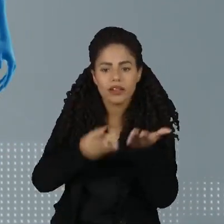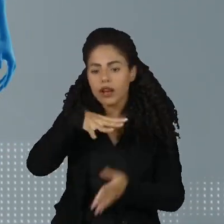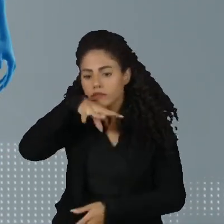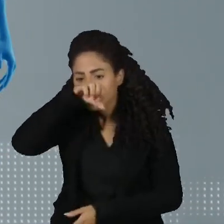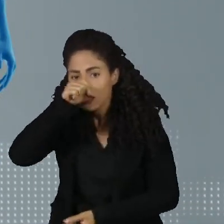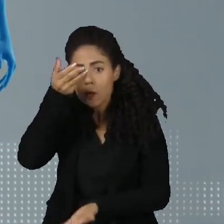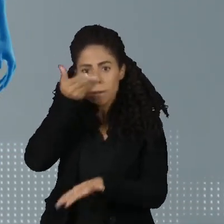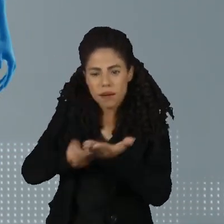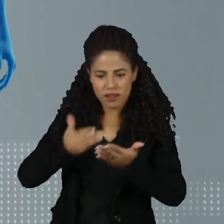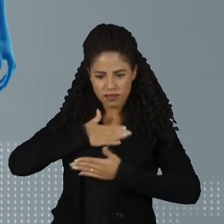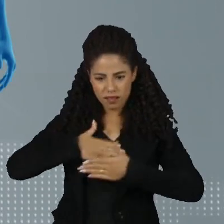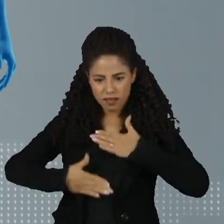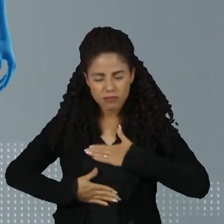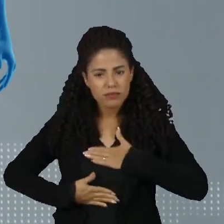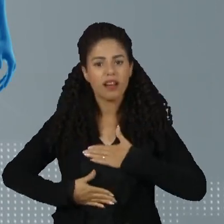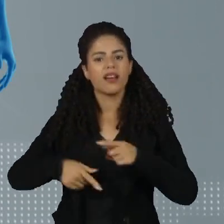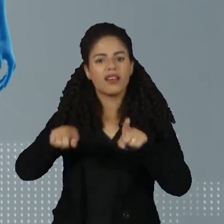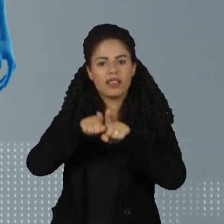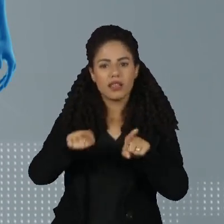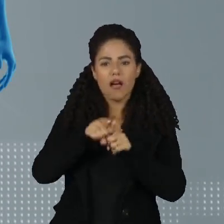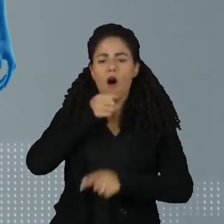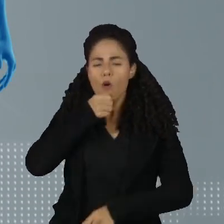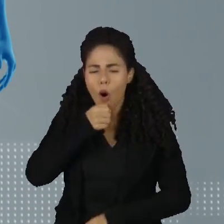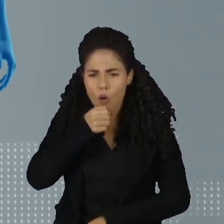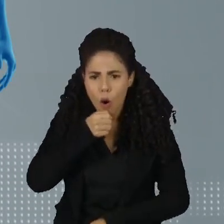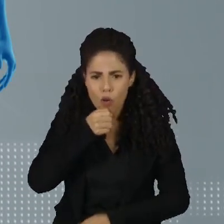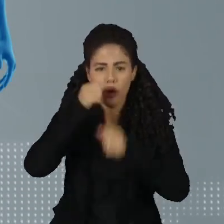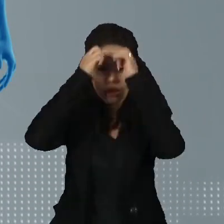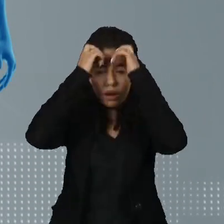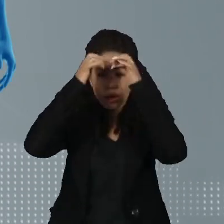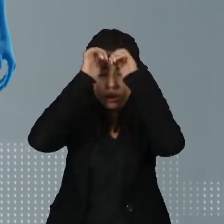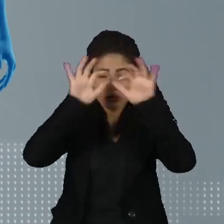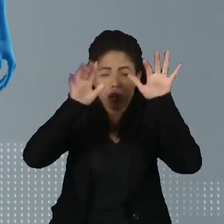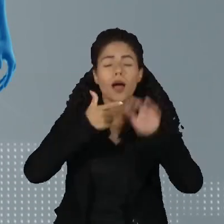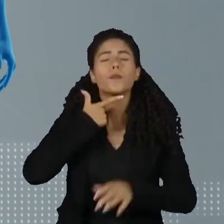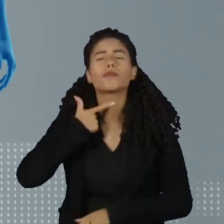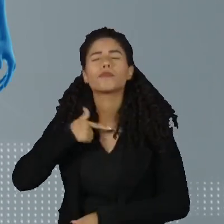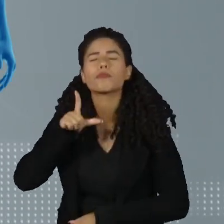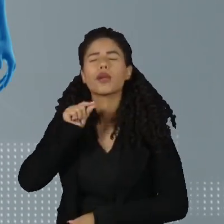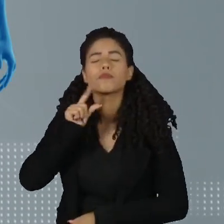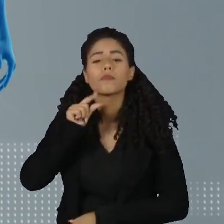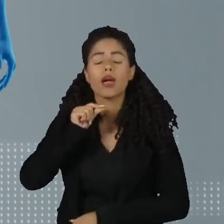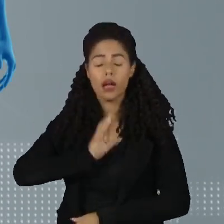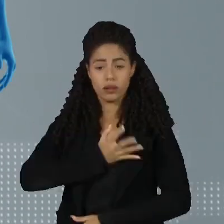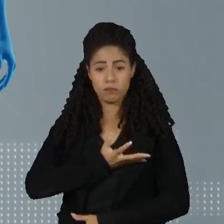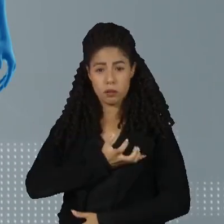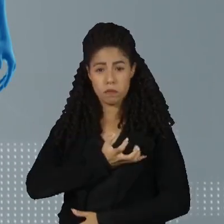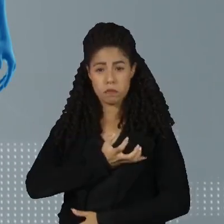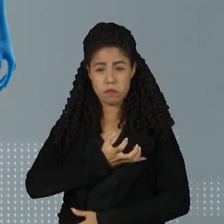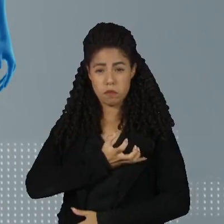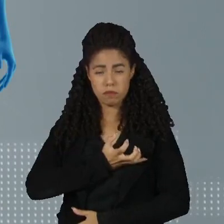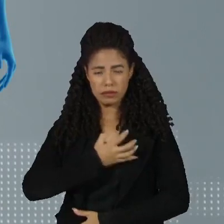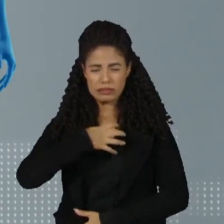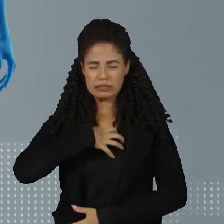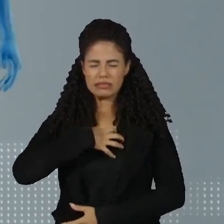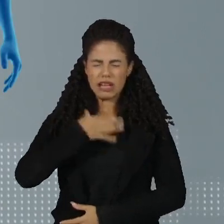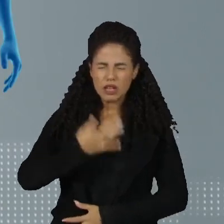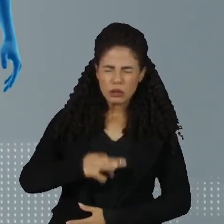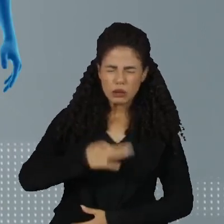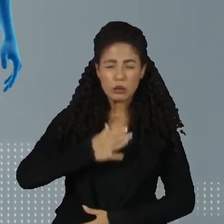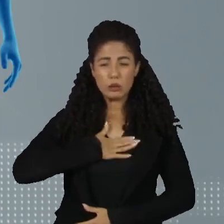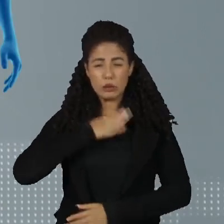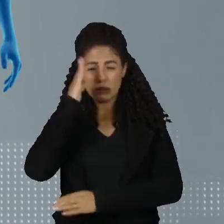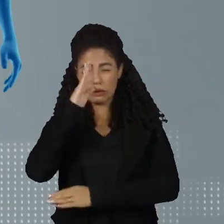-esforço físico, tosse crônica, névoa cerebral, sede, palpitações cardíacas, dor no peito, fadiga,